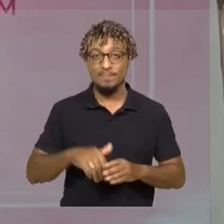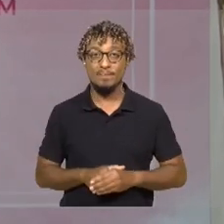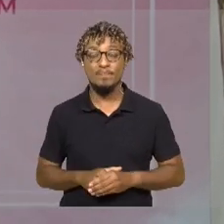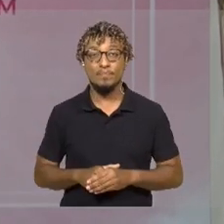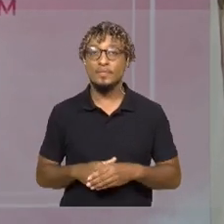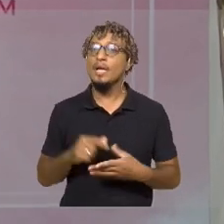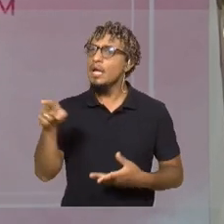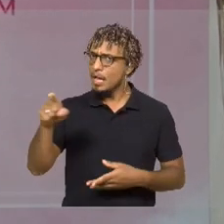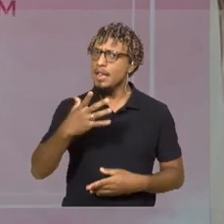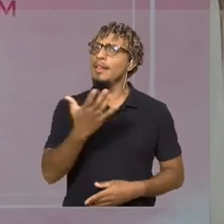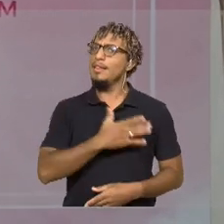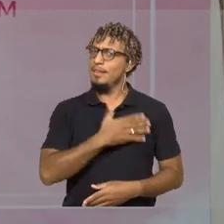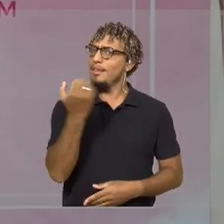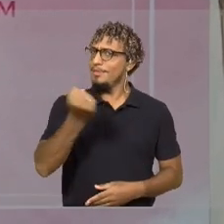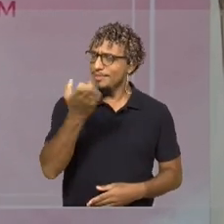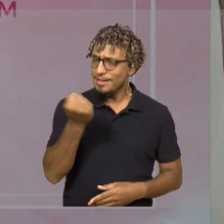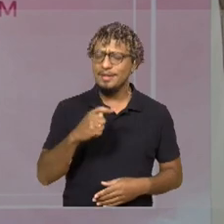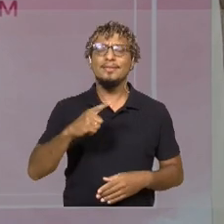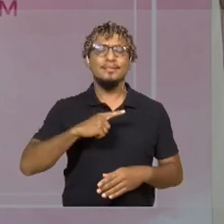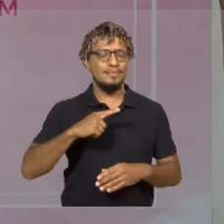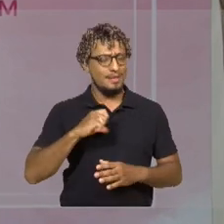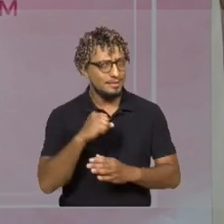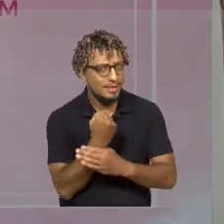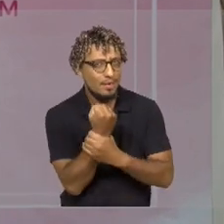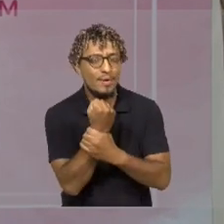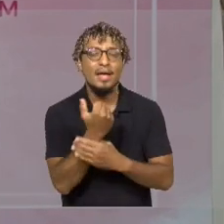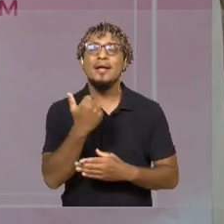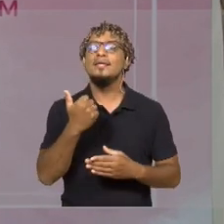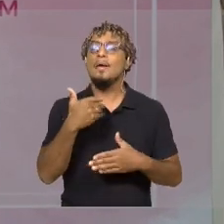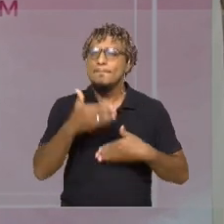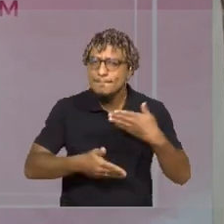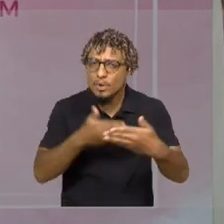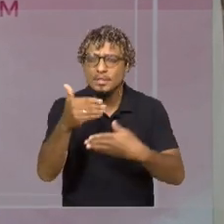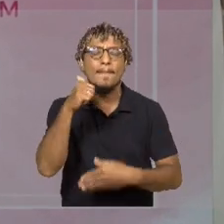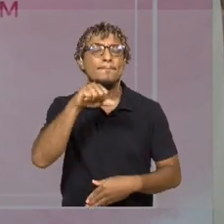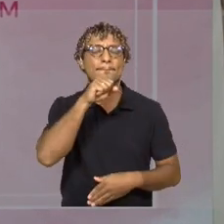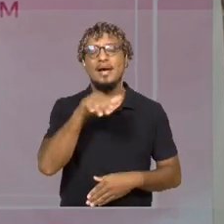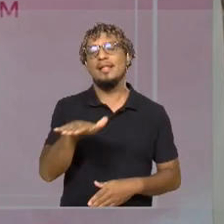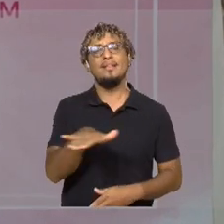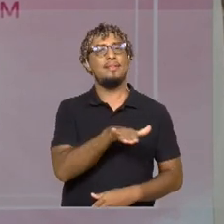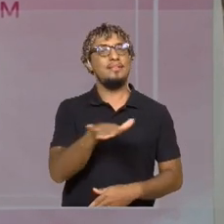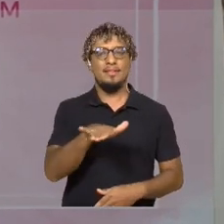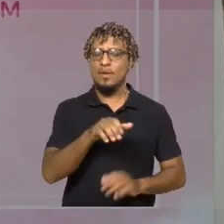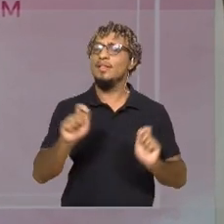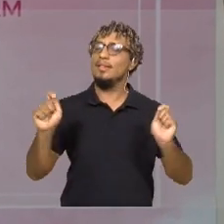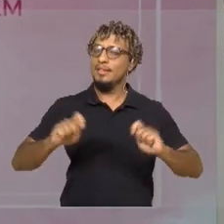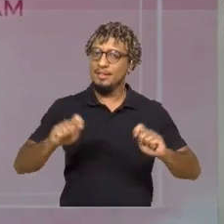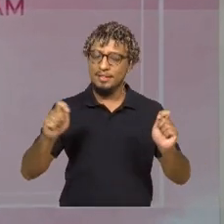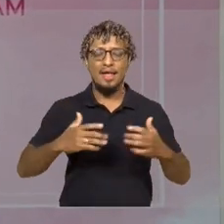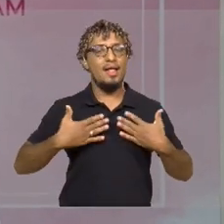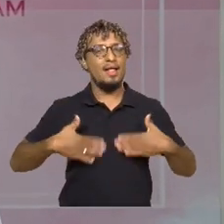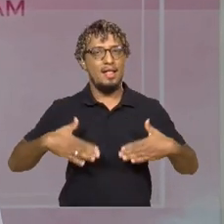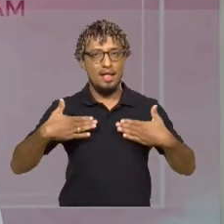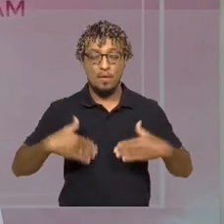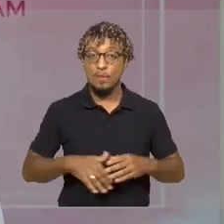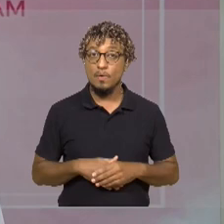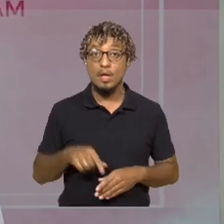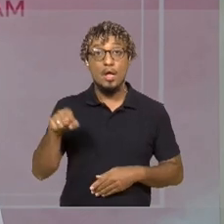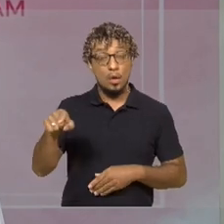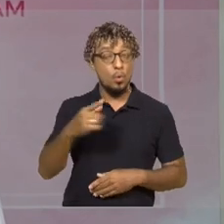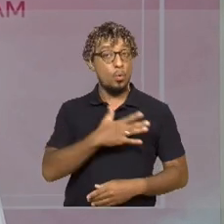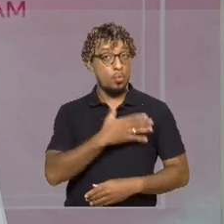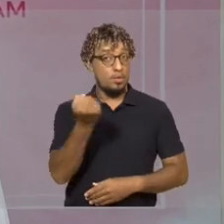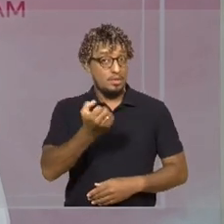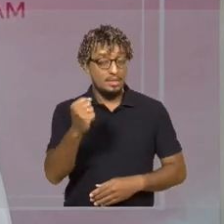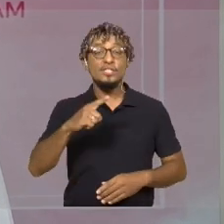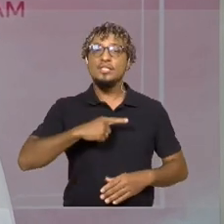com muita segurança, como o senhor falou, passa por todo um processo, as mães podem ficar tranquilas. Sim, esse leite é pasteurizado, ele passa